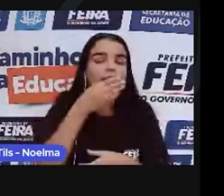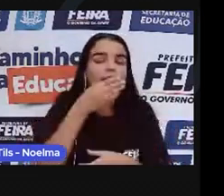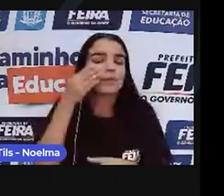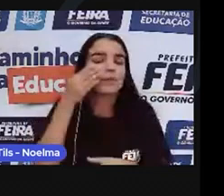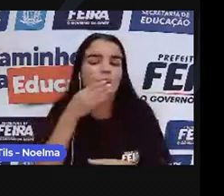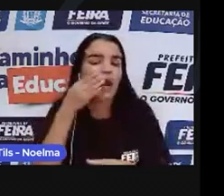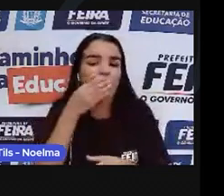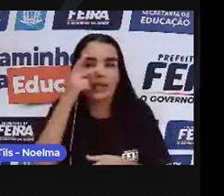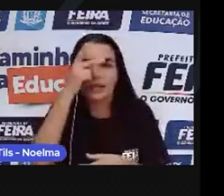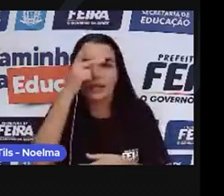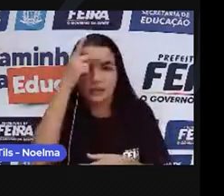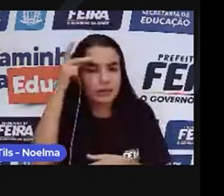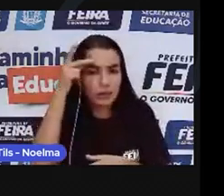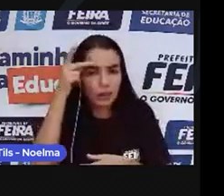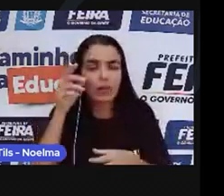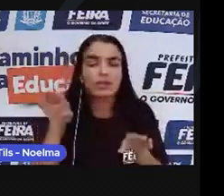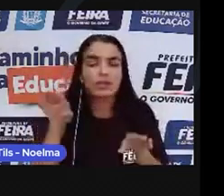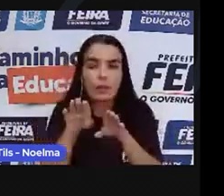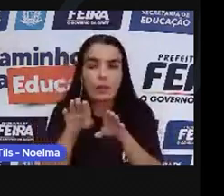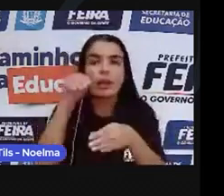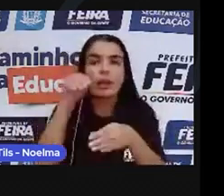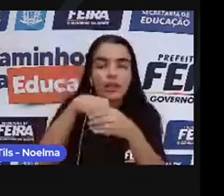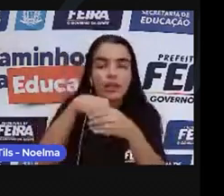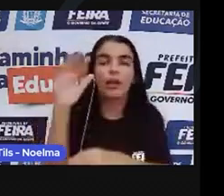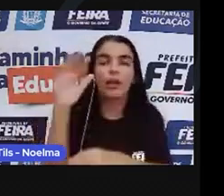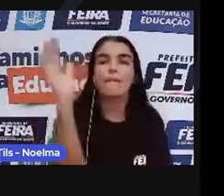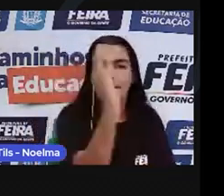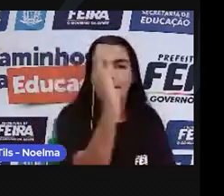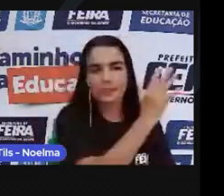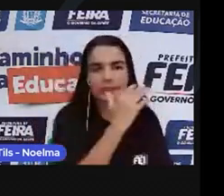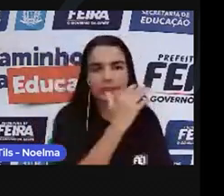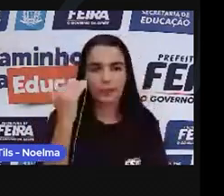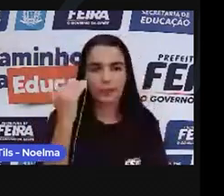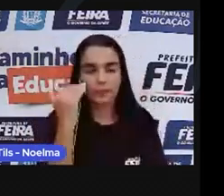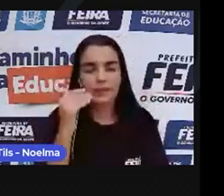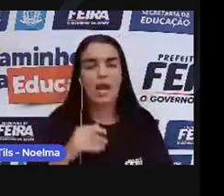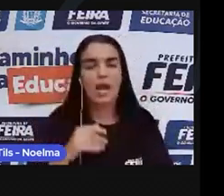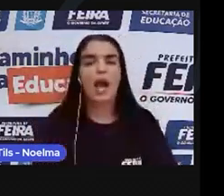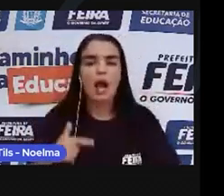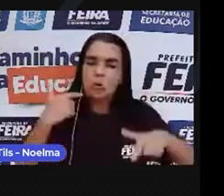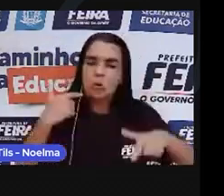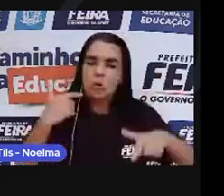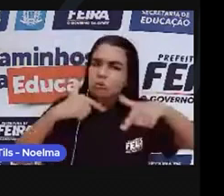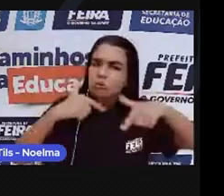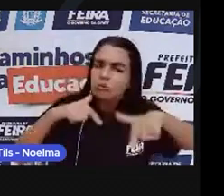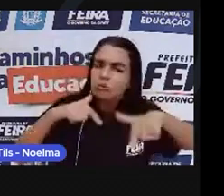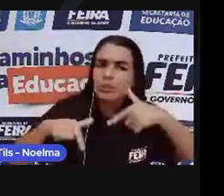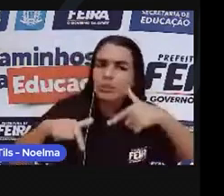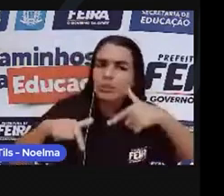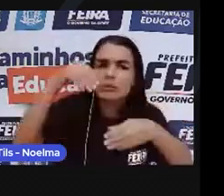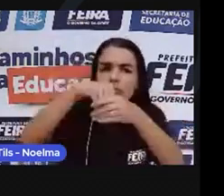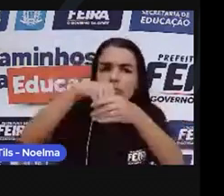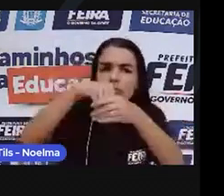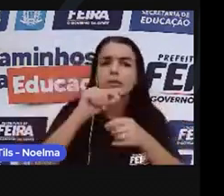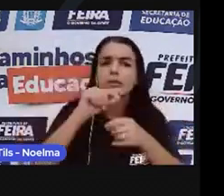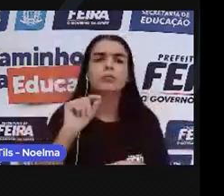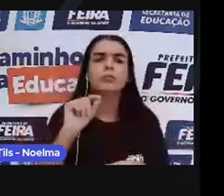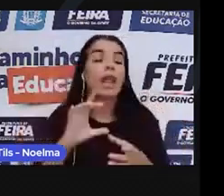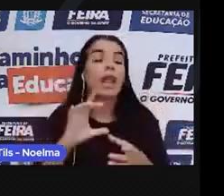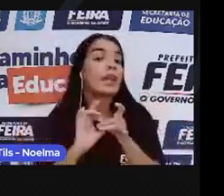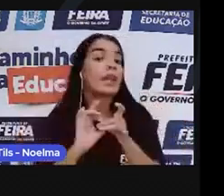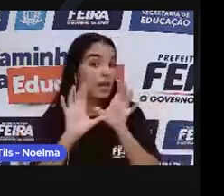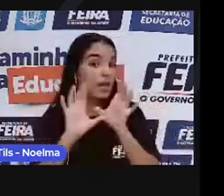própria plantação de cana. As atividades nos engenhos eram coordenadas por trabalhadores livres